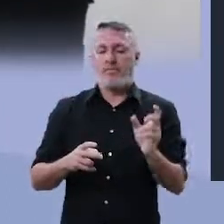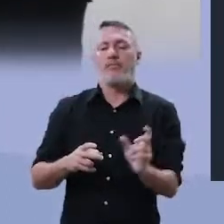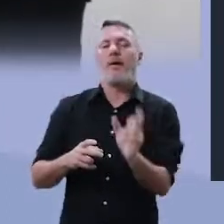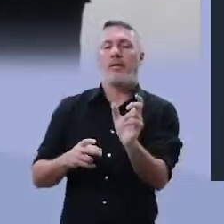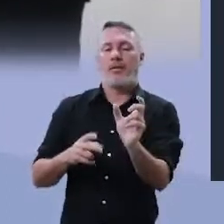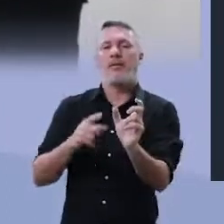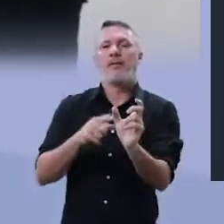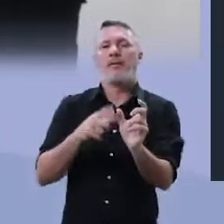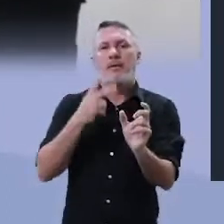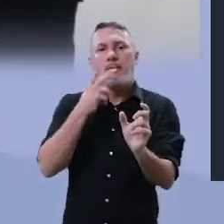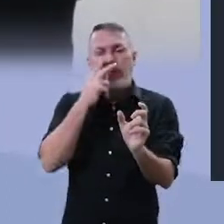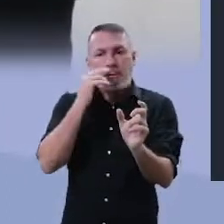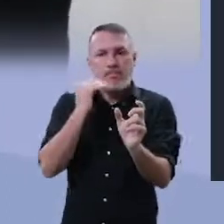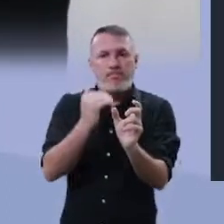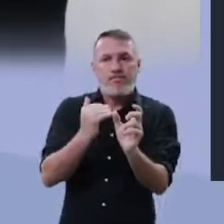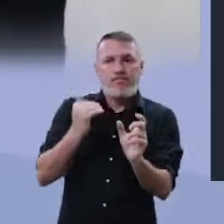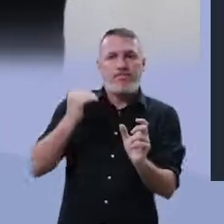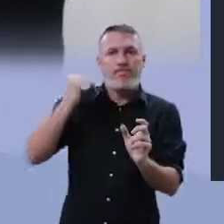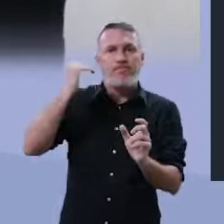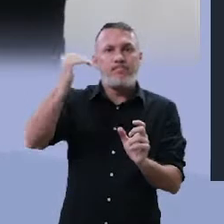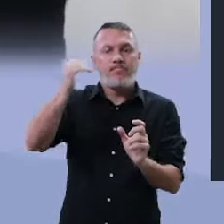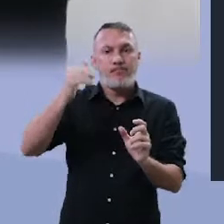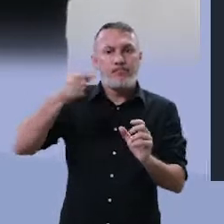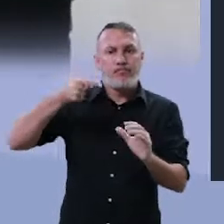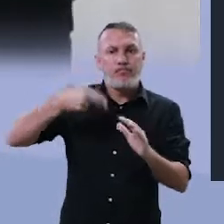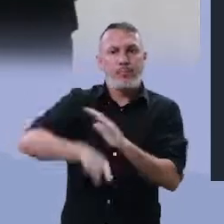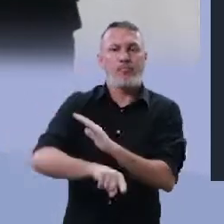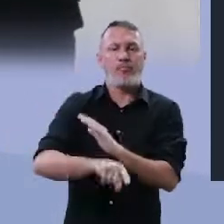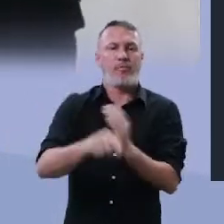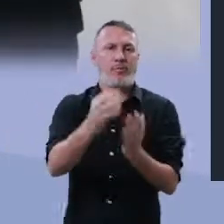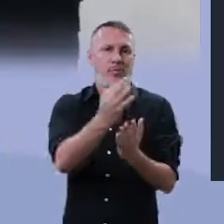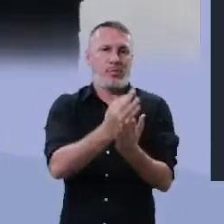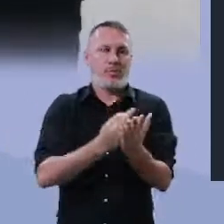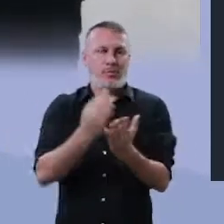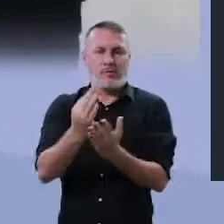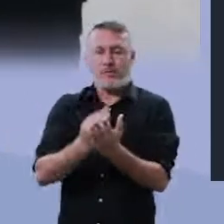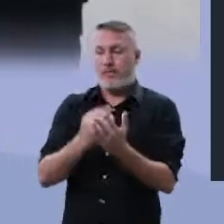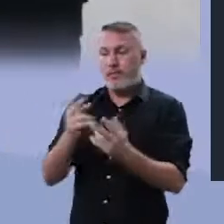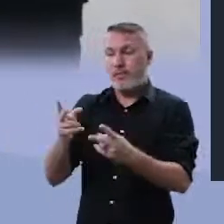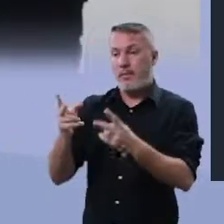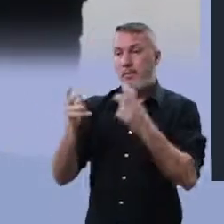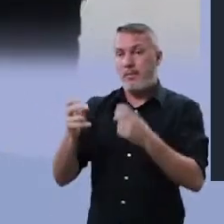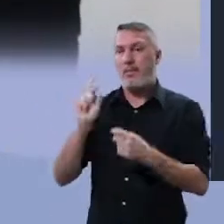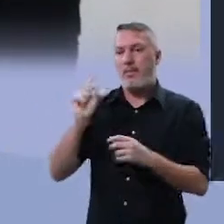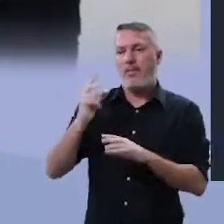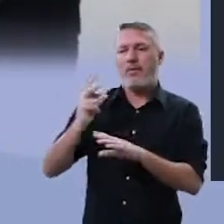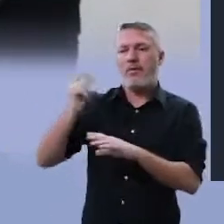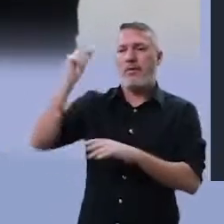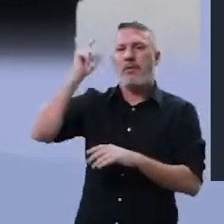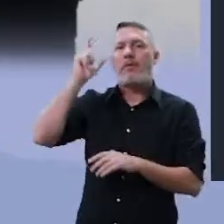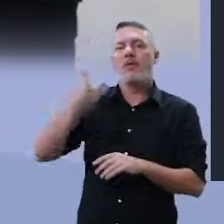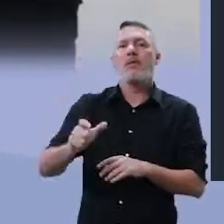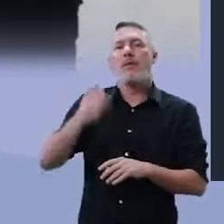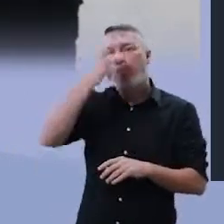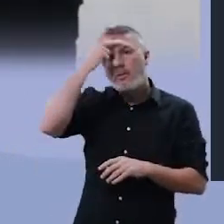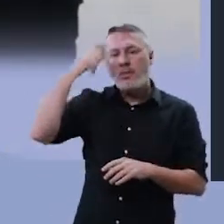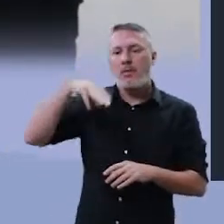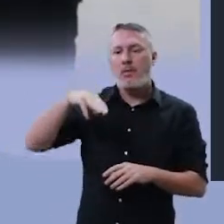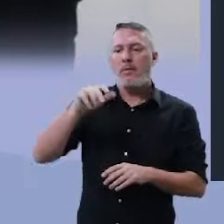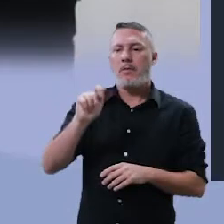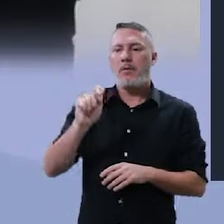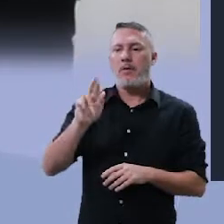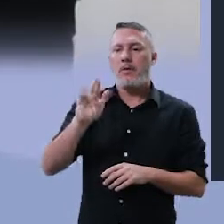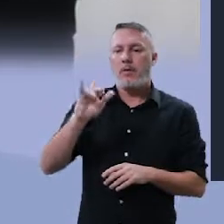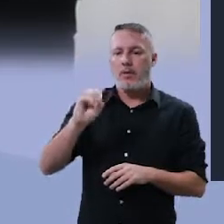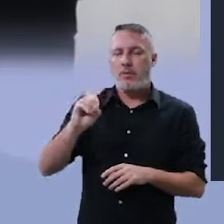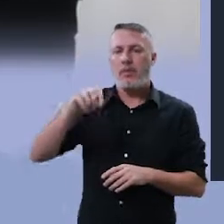palavra que enriquece o texto profundamente. Note como que Mário Quintana vai